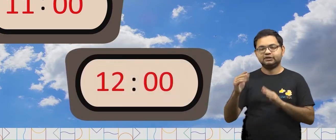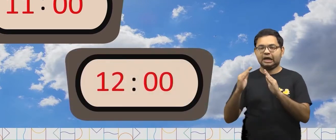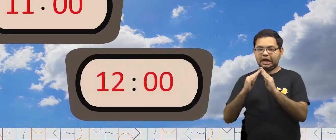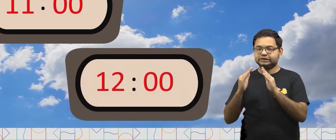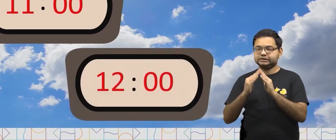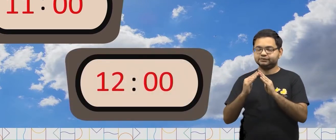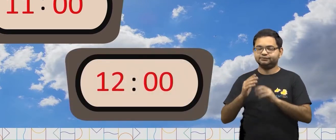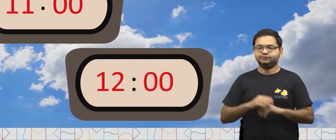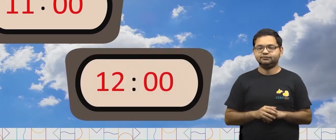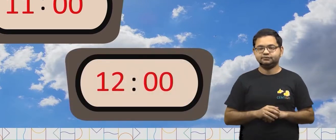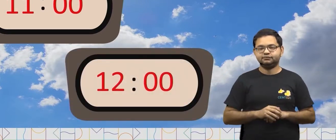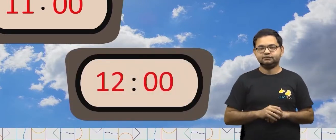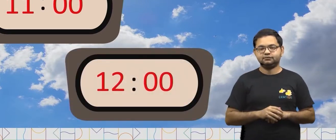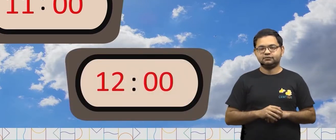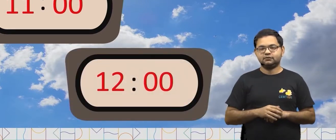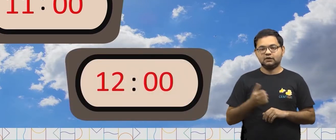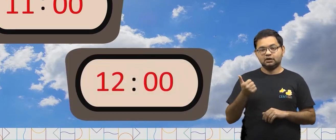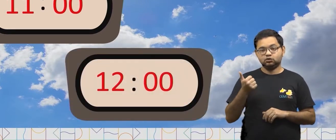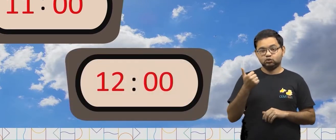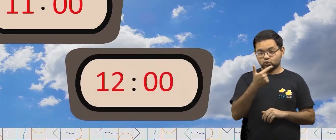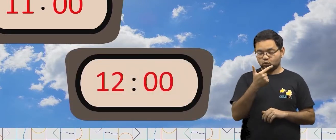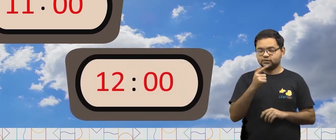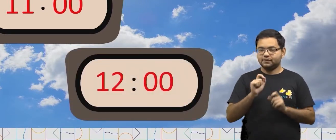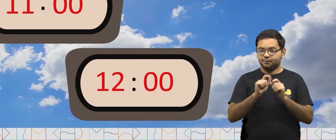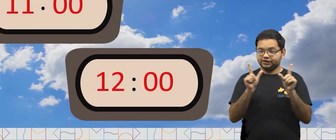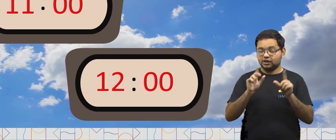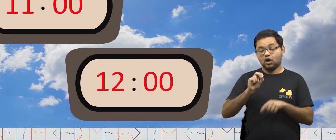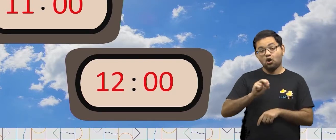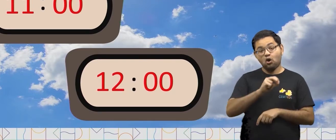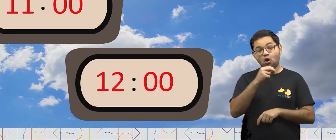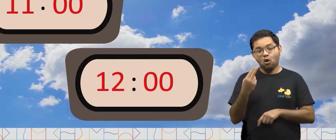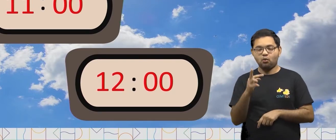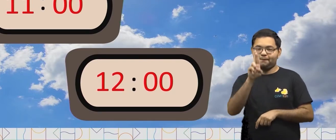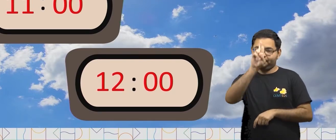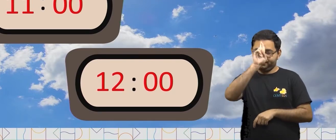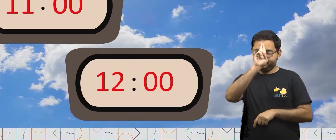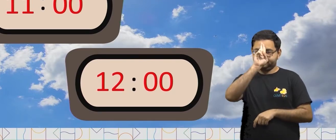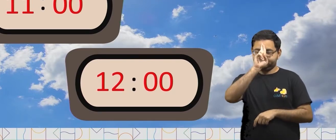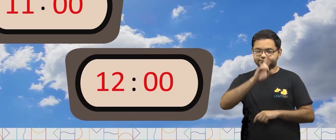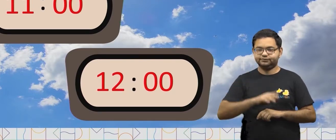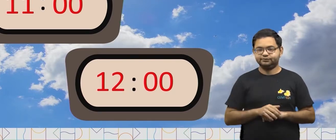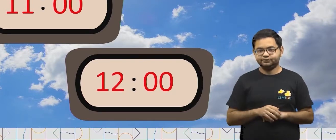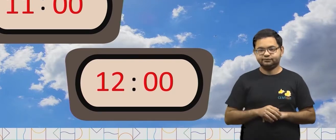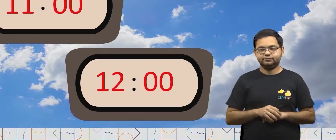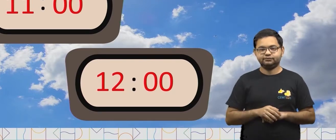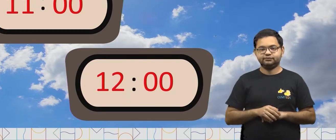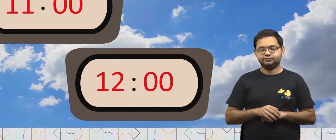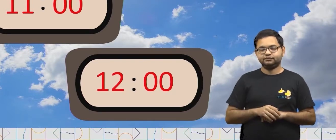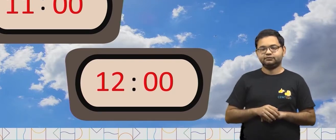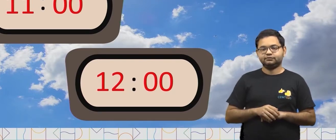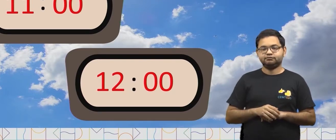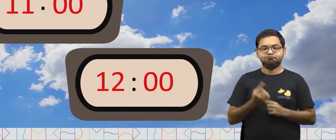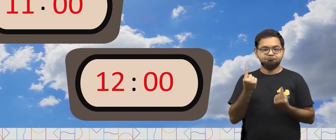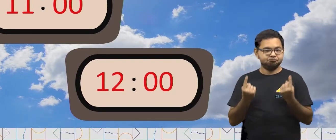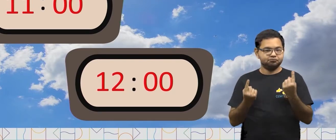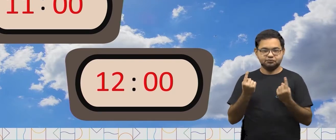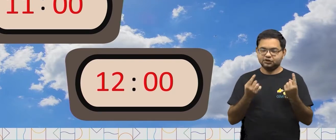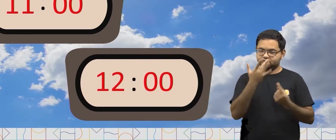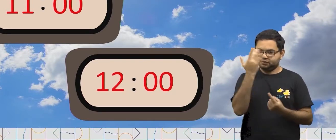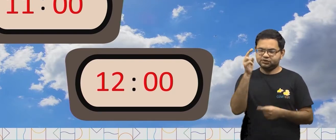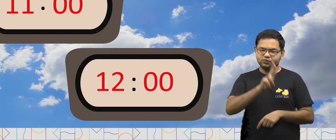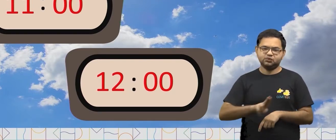chegamos em 12 horas da manhã ou meio-dia. A maneira que as pessoas mais